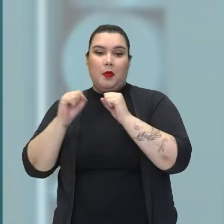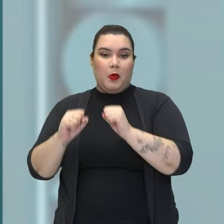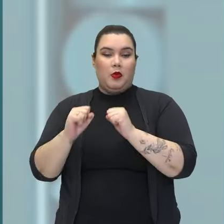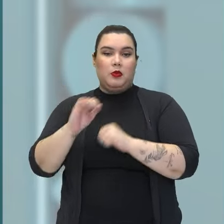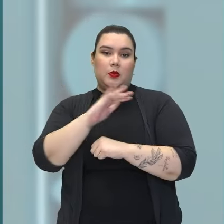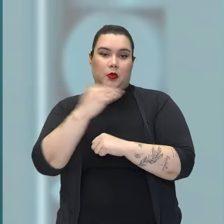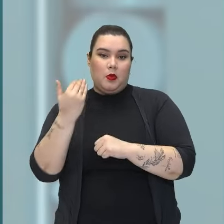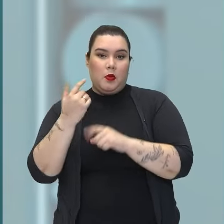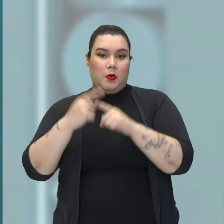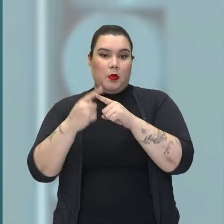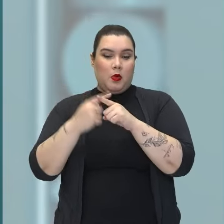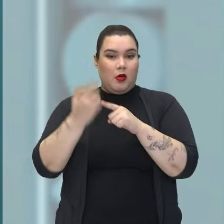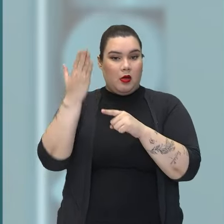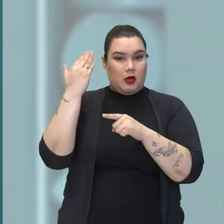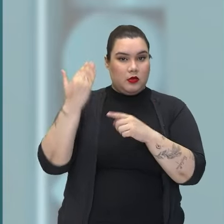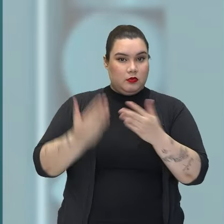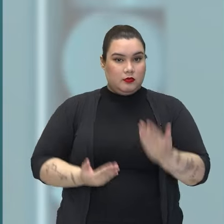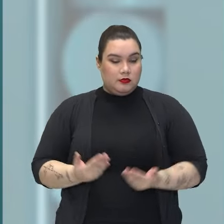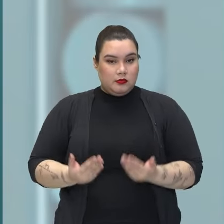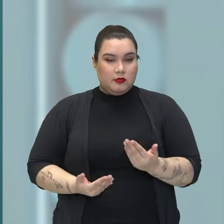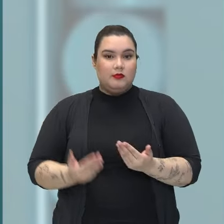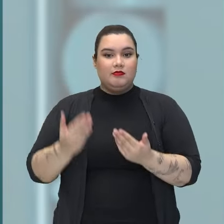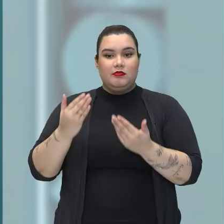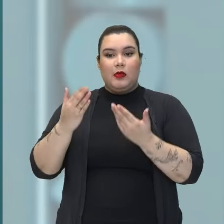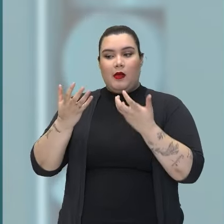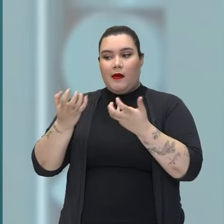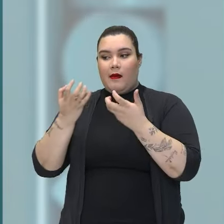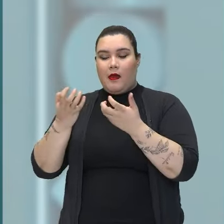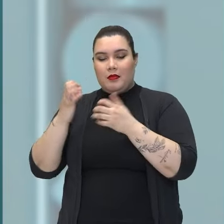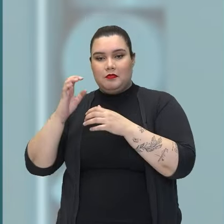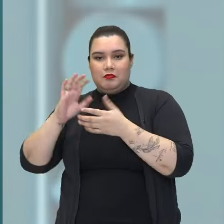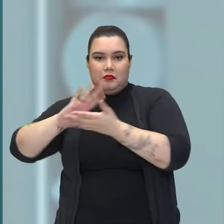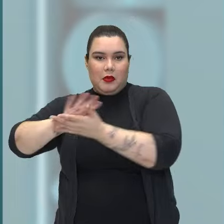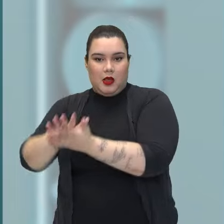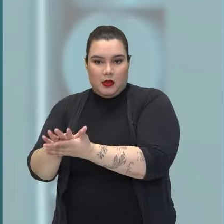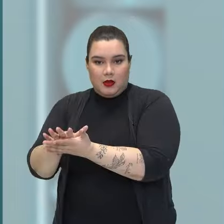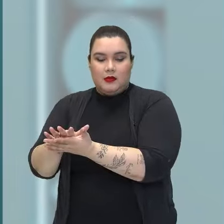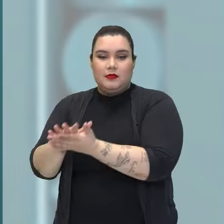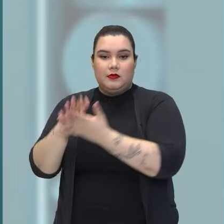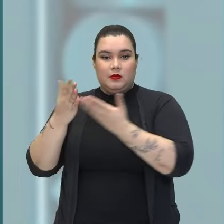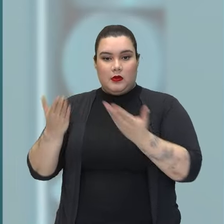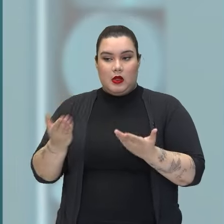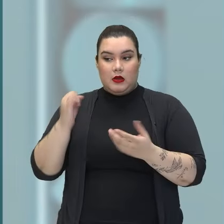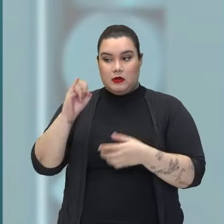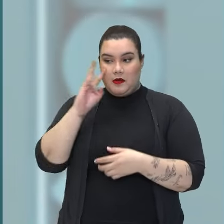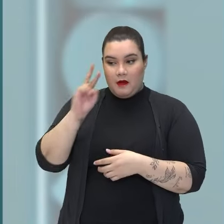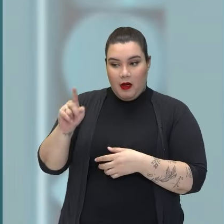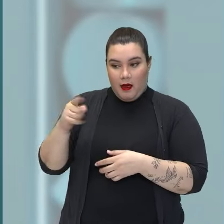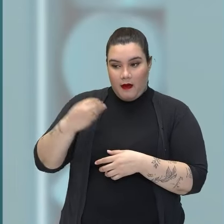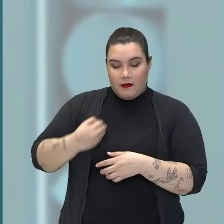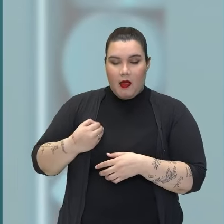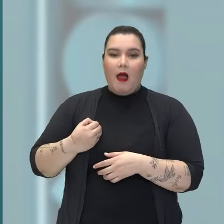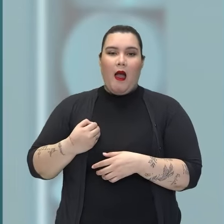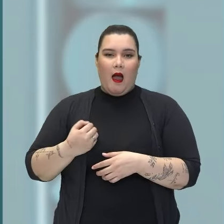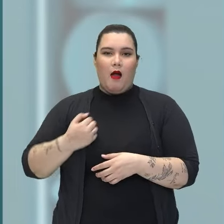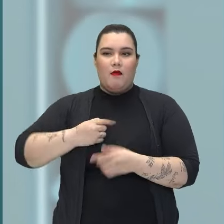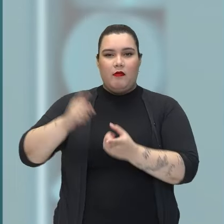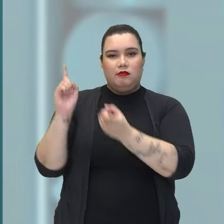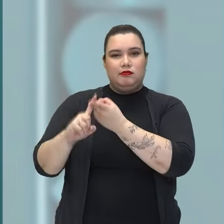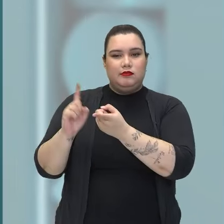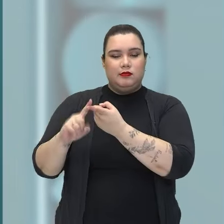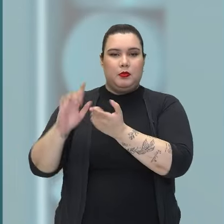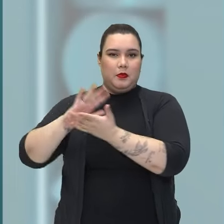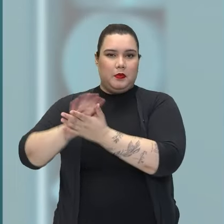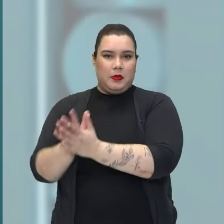antigos funcionários tinham traído ele. Então, se encontrassem ele vivo, debilitado, daquele jeito, poderiam tirar